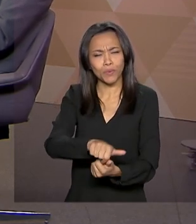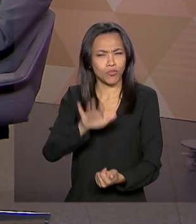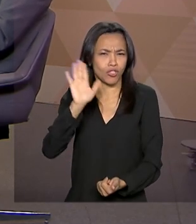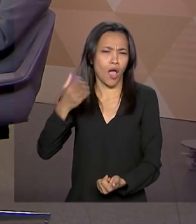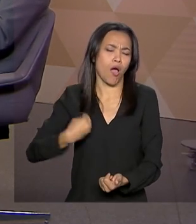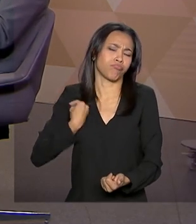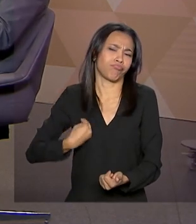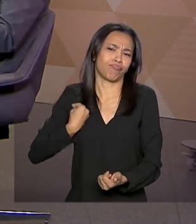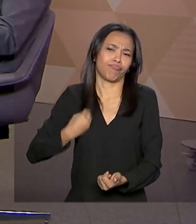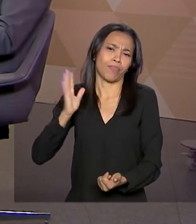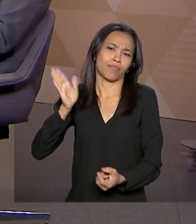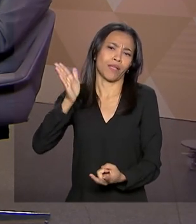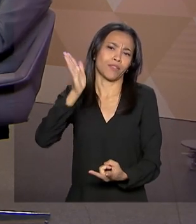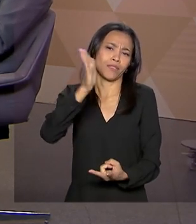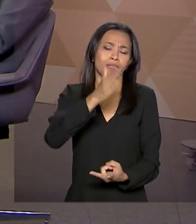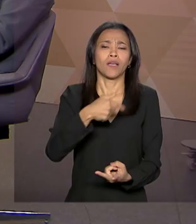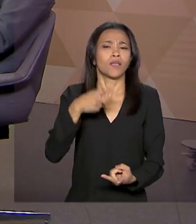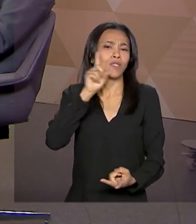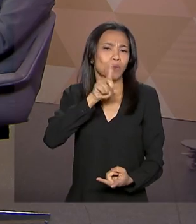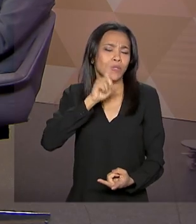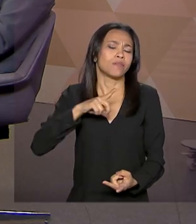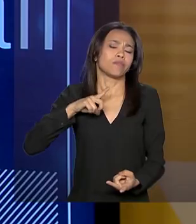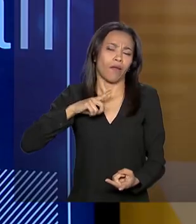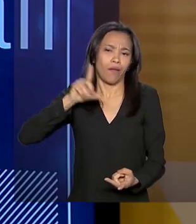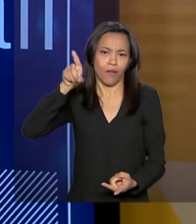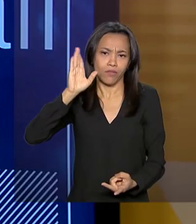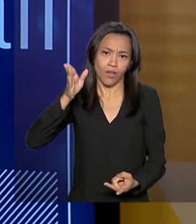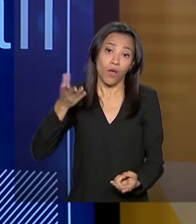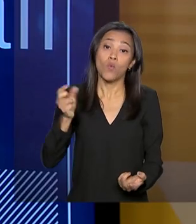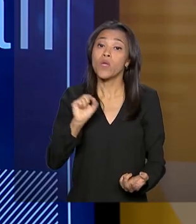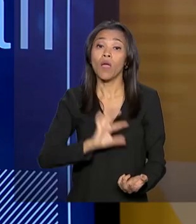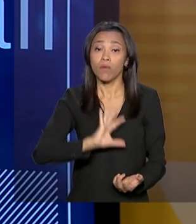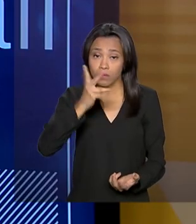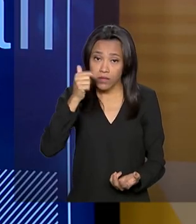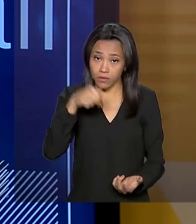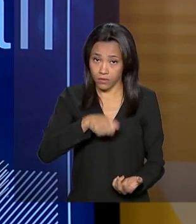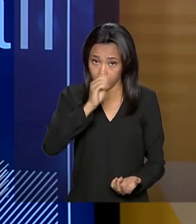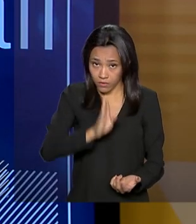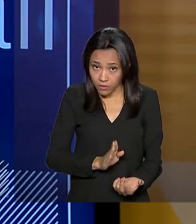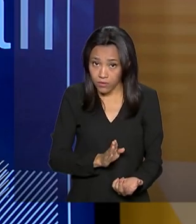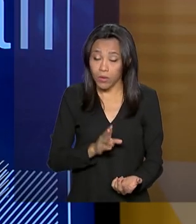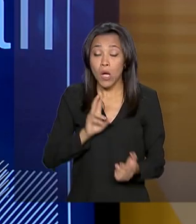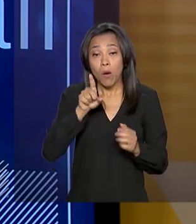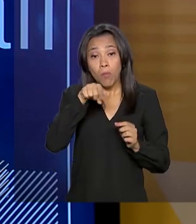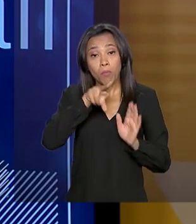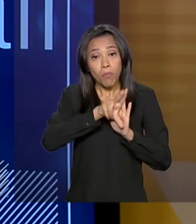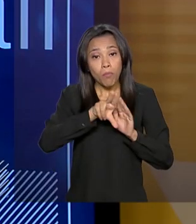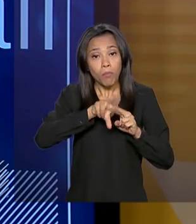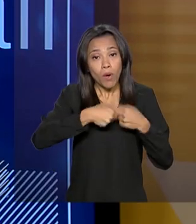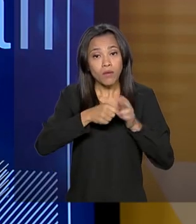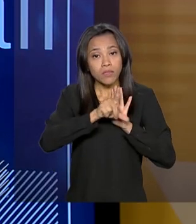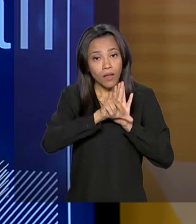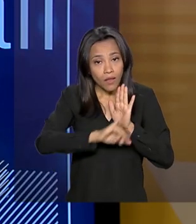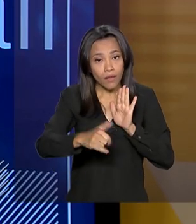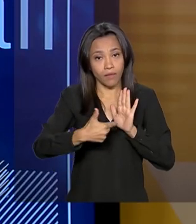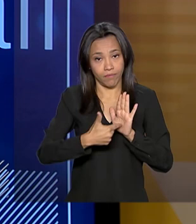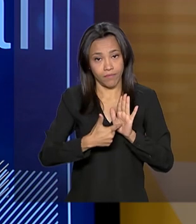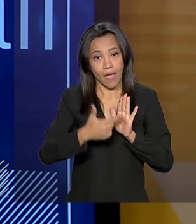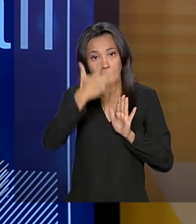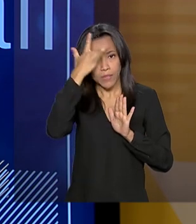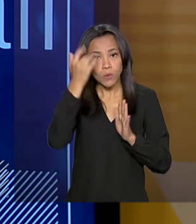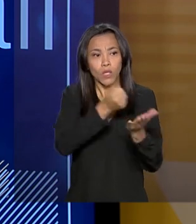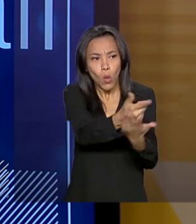Quem já morou, por exemplo, nos Estados Unidos já sabe. O que acontece? Hoje, por essa lei, o consumidor